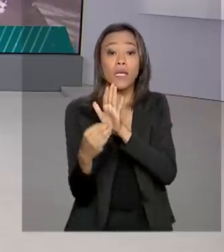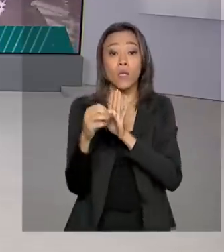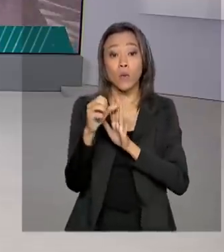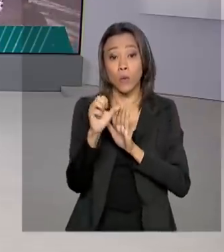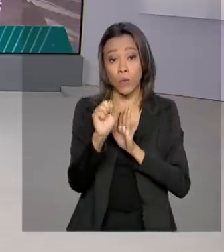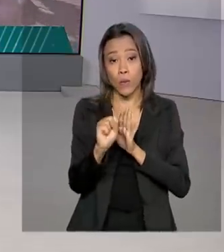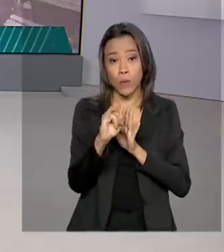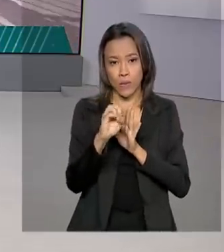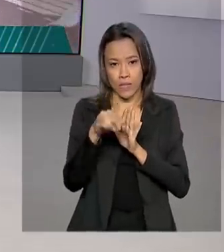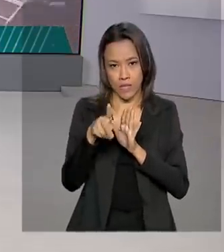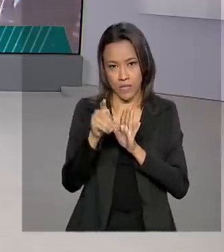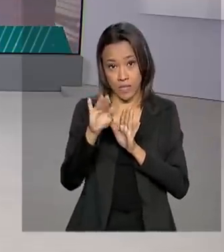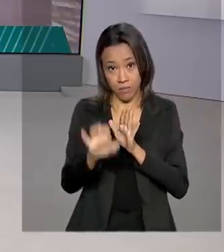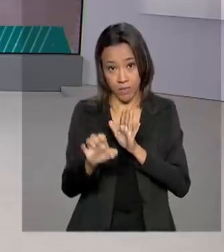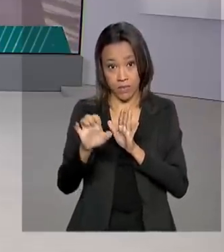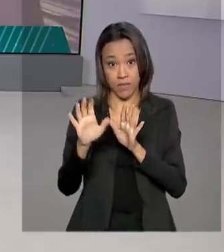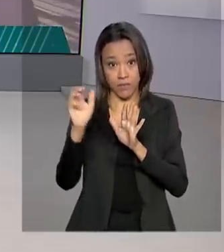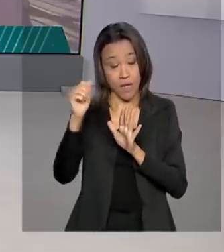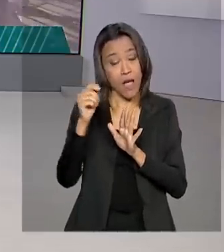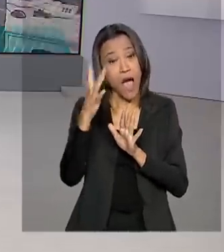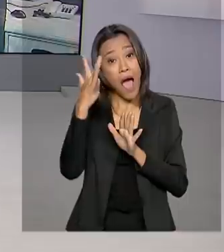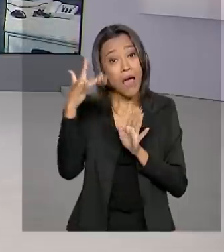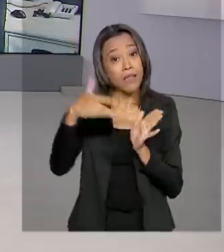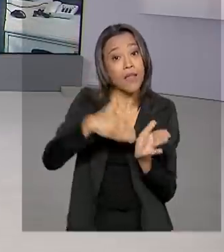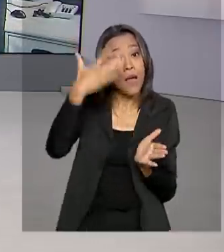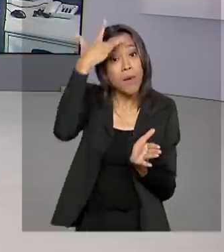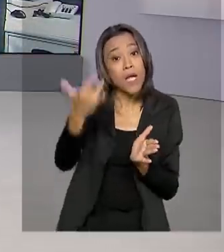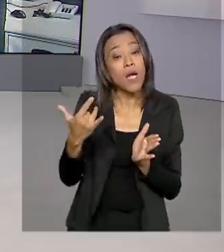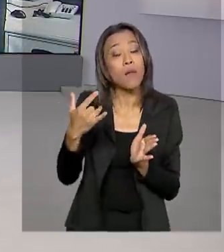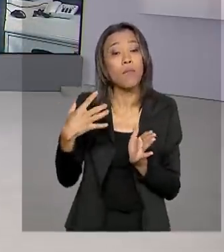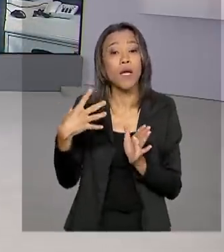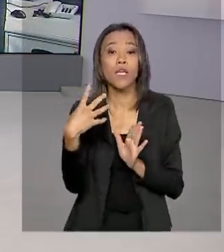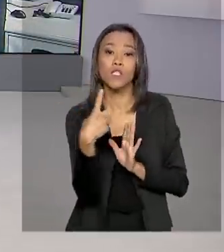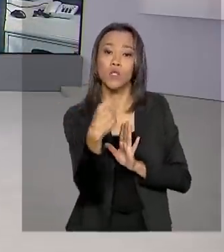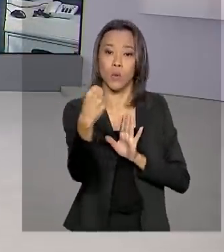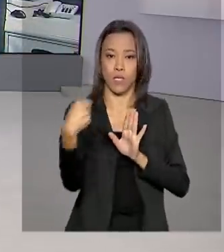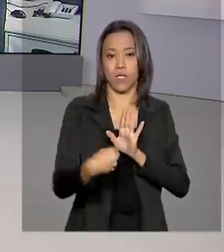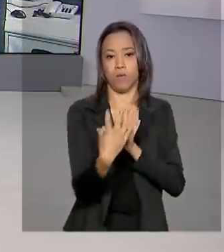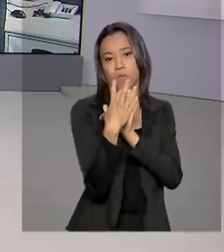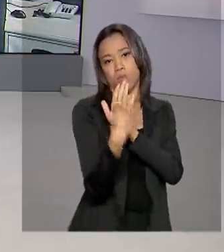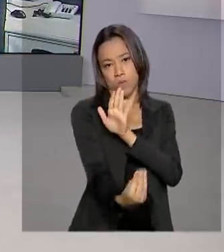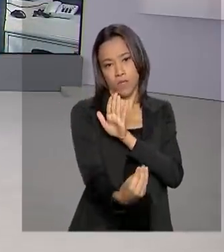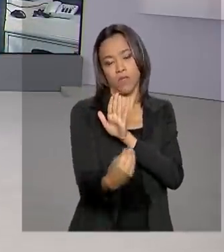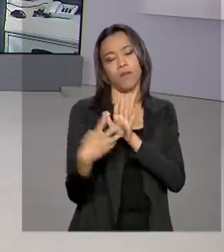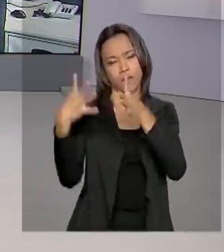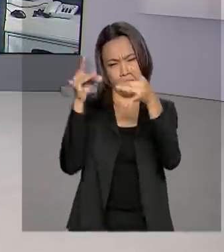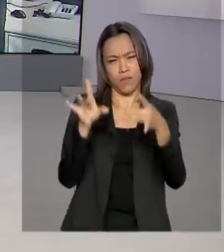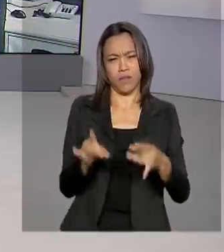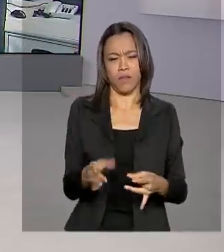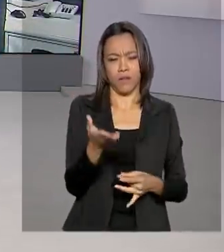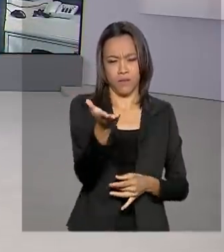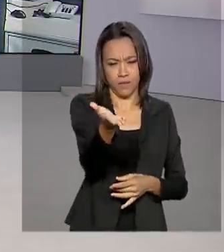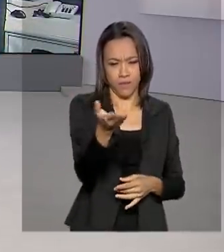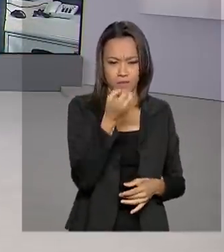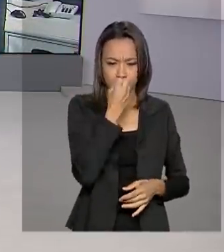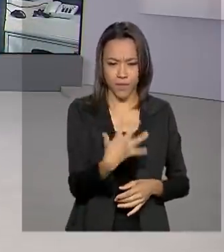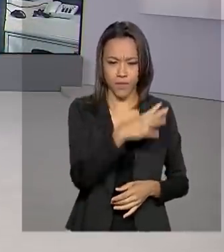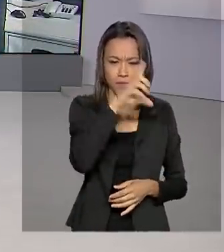até amanhã para escolher a modalidade. Tiago Pimenta, direto do Rio de Janeiro, traz os detalhes para gente. Bom dia, Tiago.